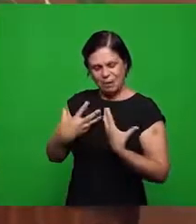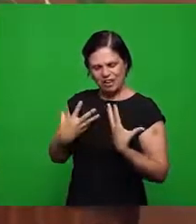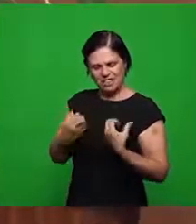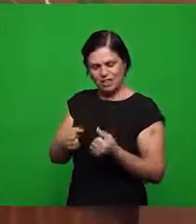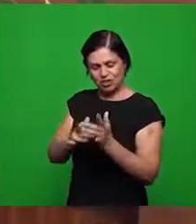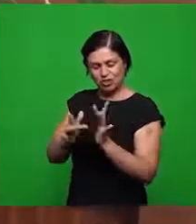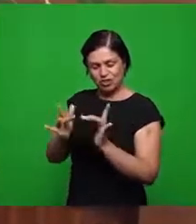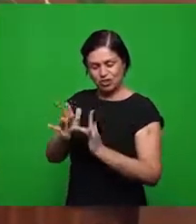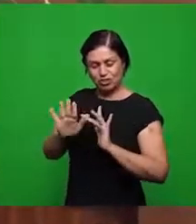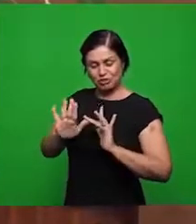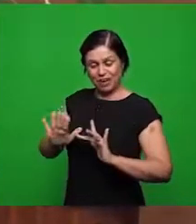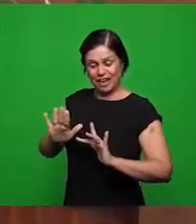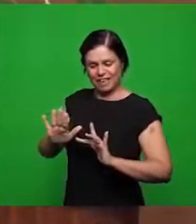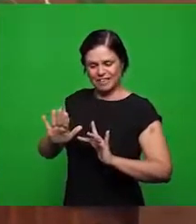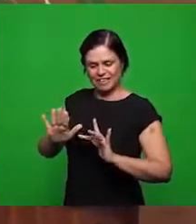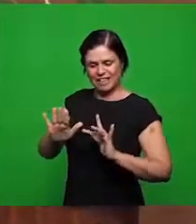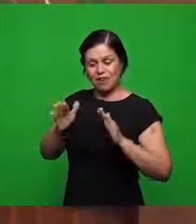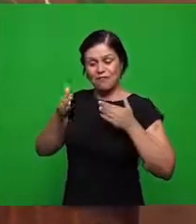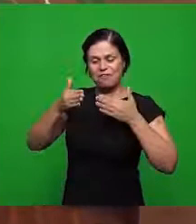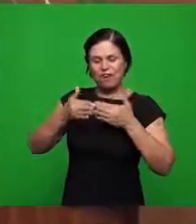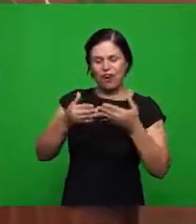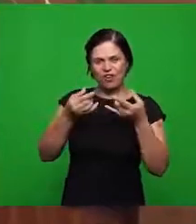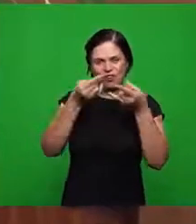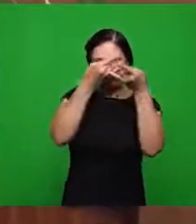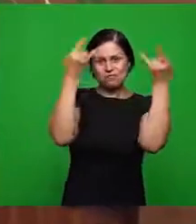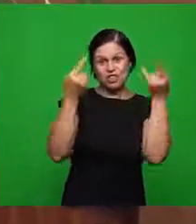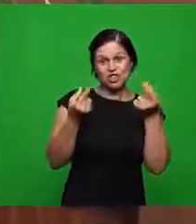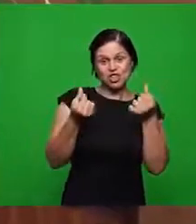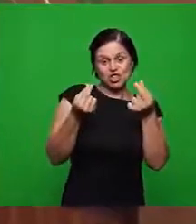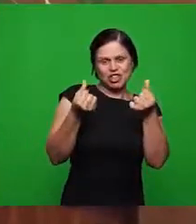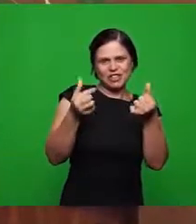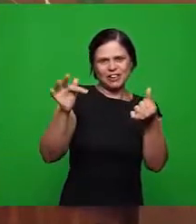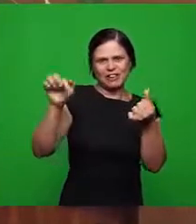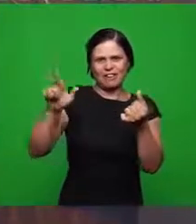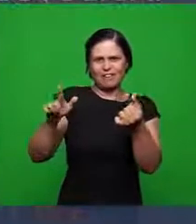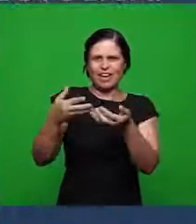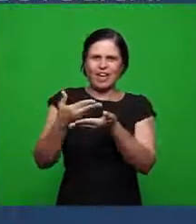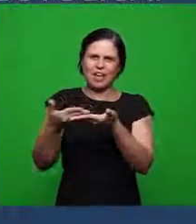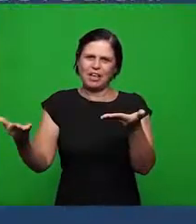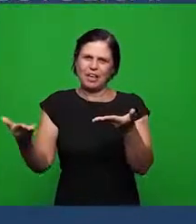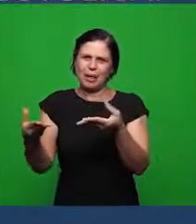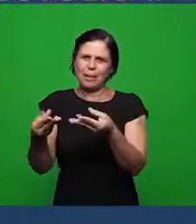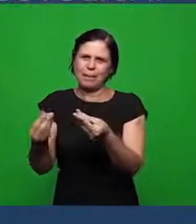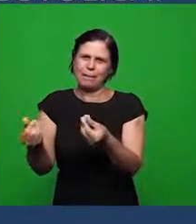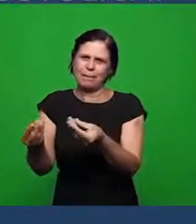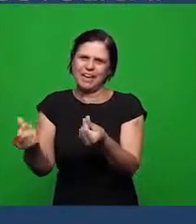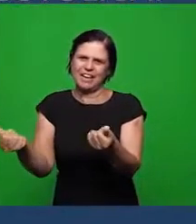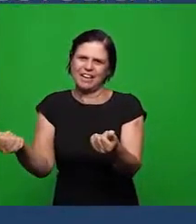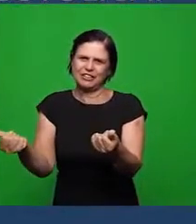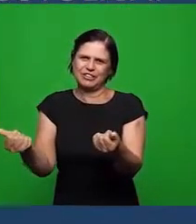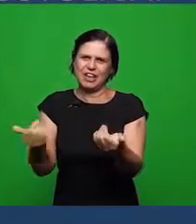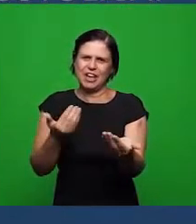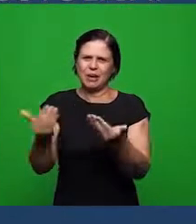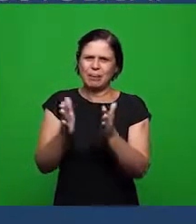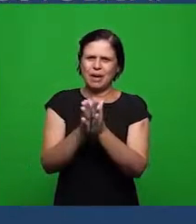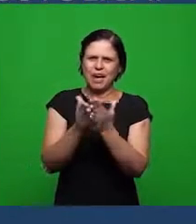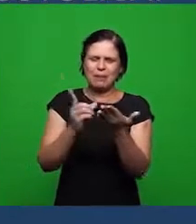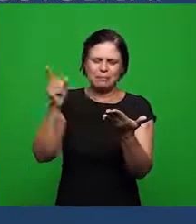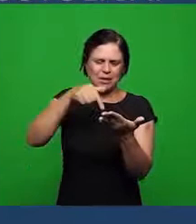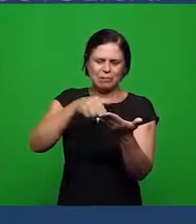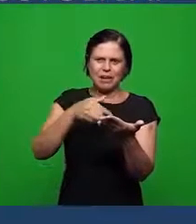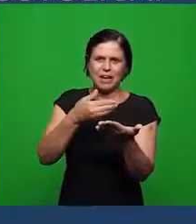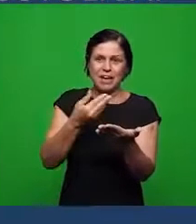ela morre ela perde a vida é a palavra que não tem vida se transforma em letra